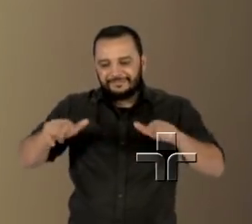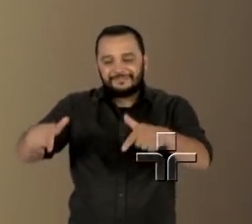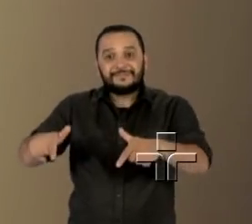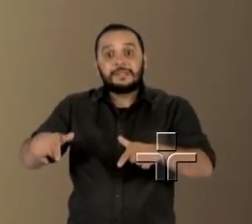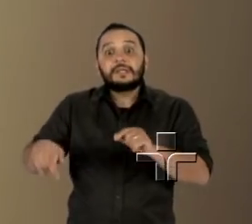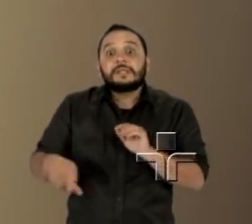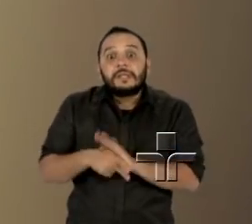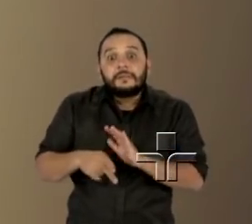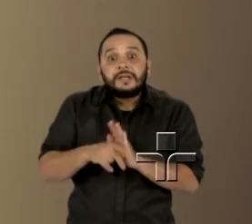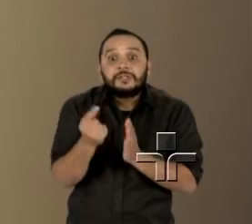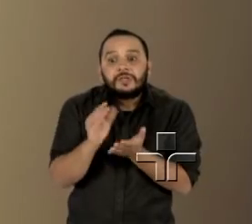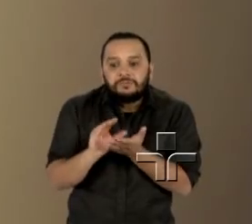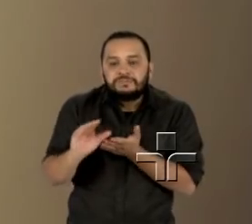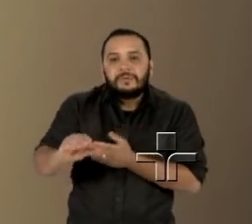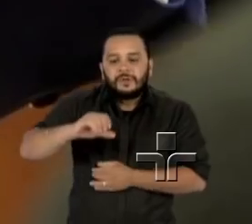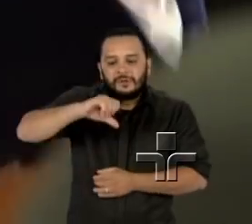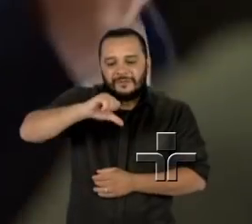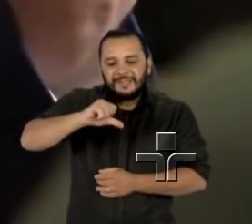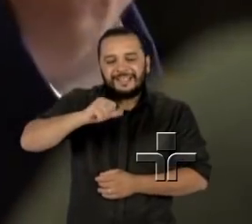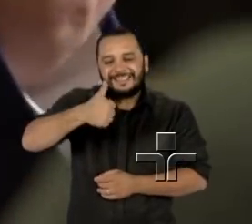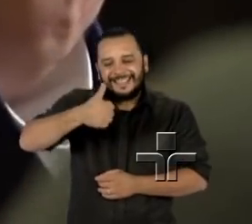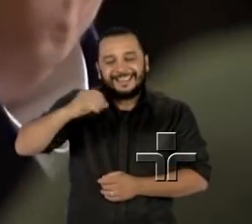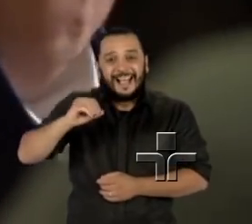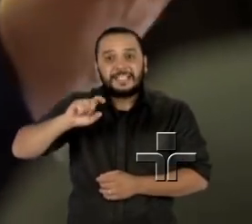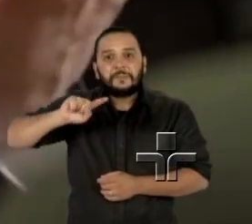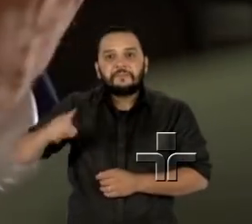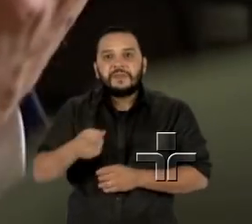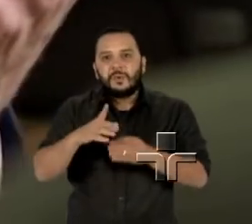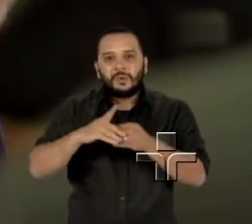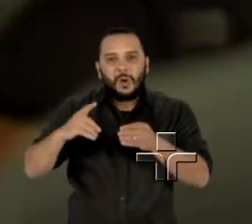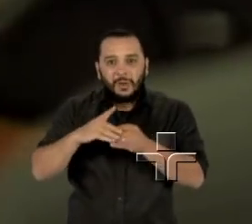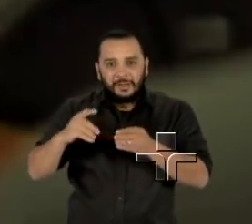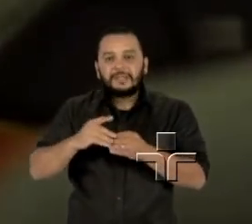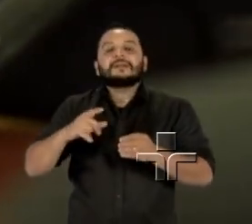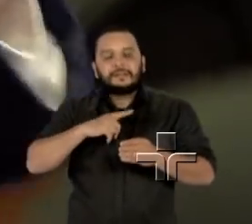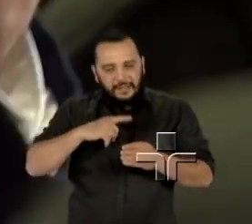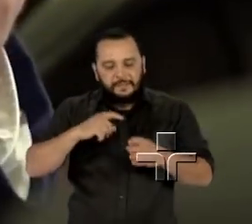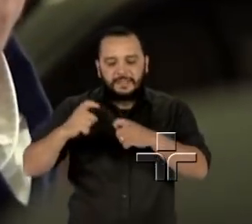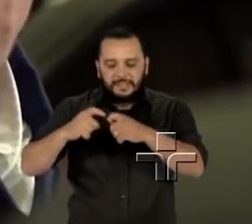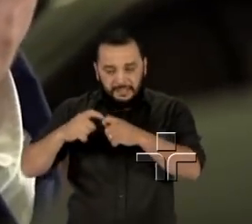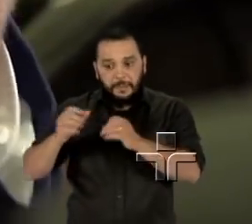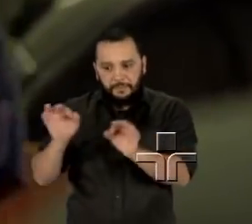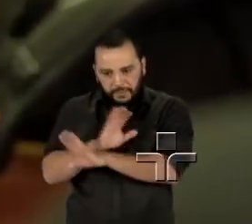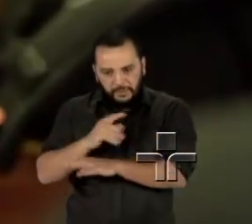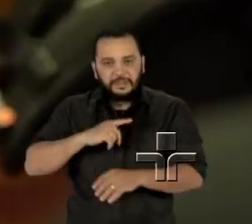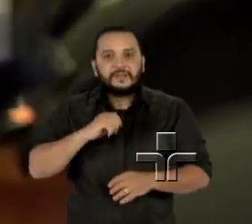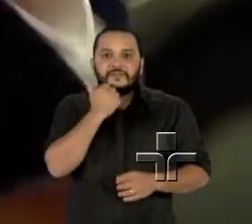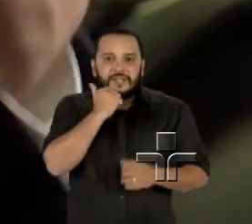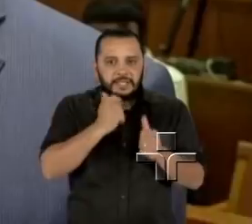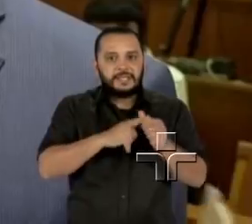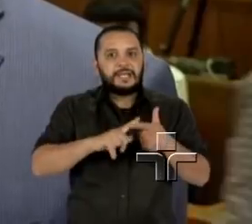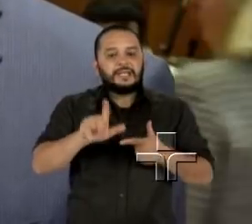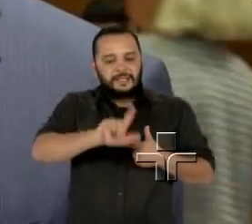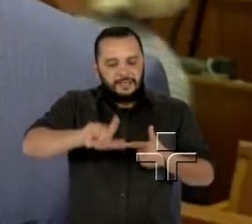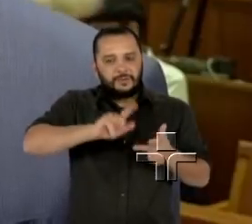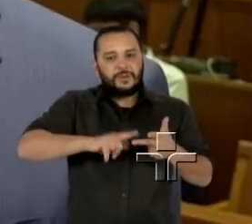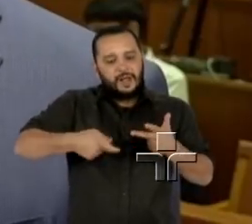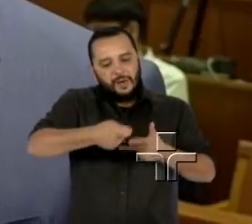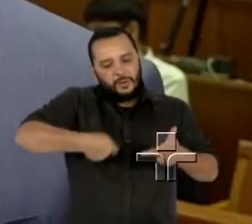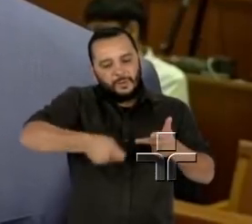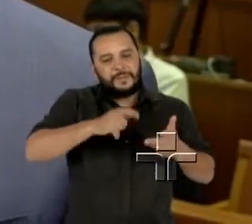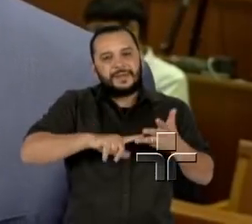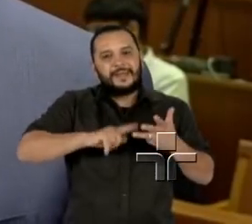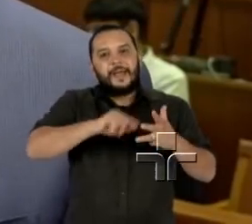910 mil dólares. Depois do de medicina será a vez de física, química, literatura, economia e o da paz. As